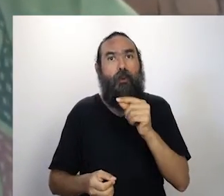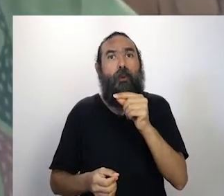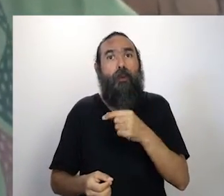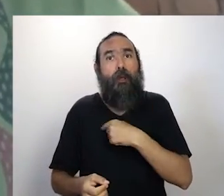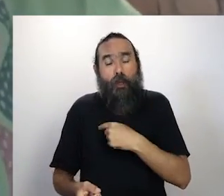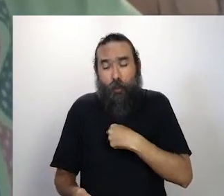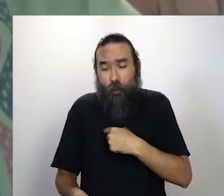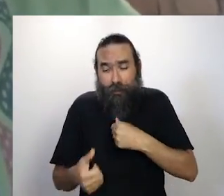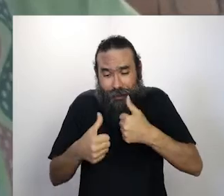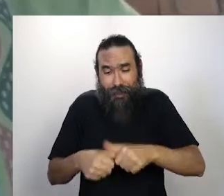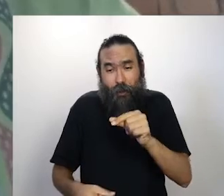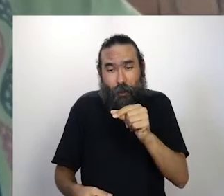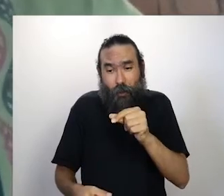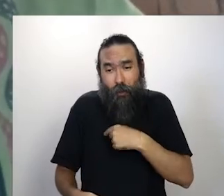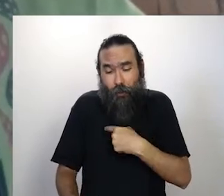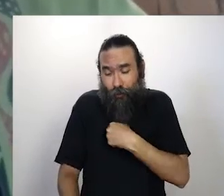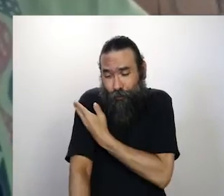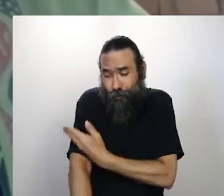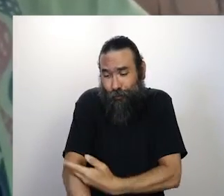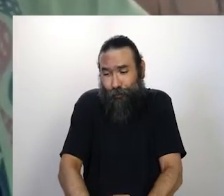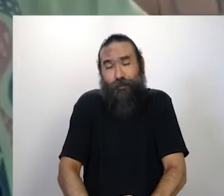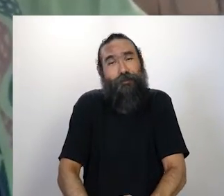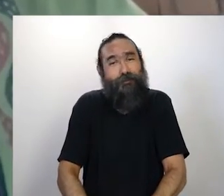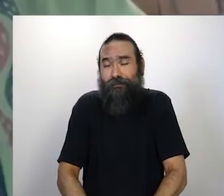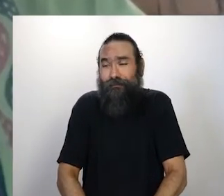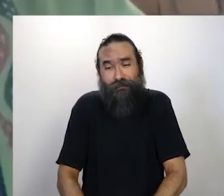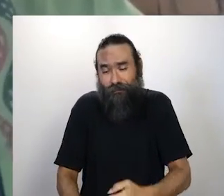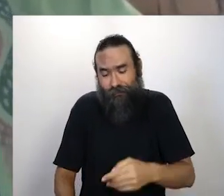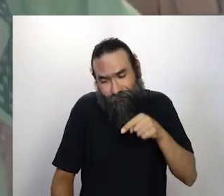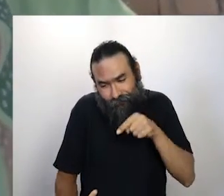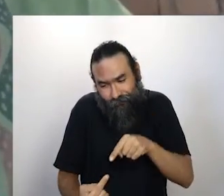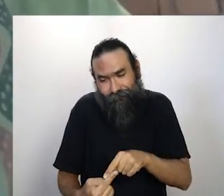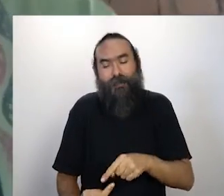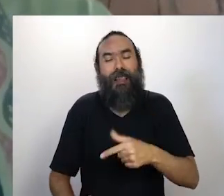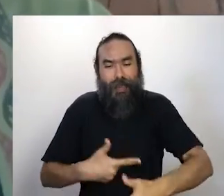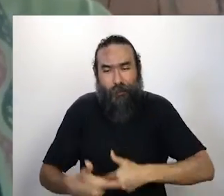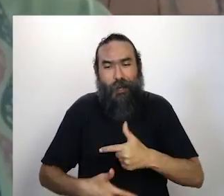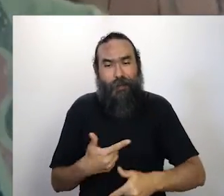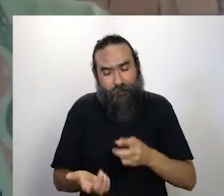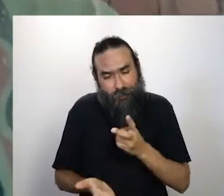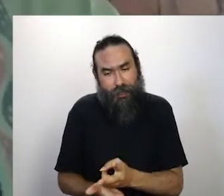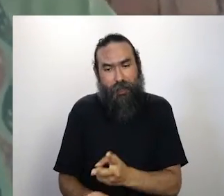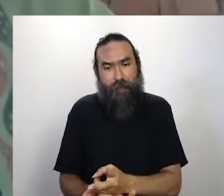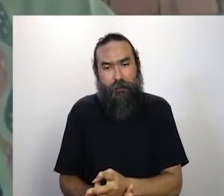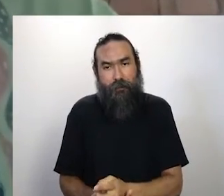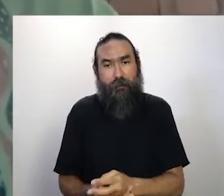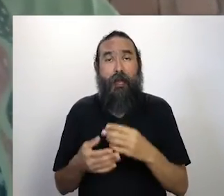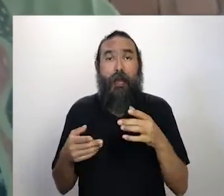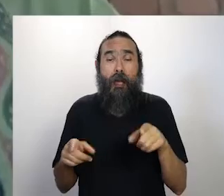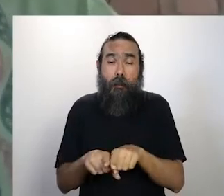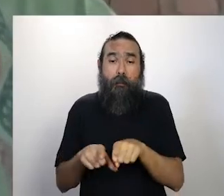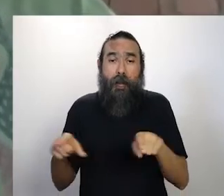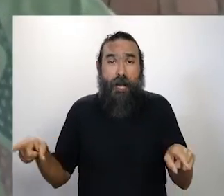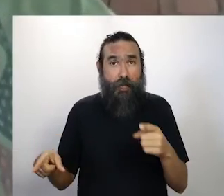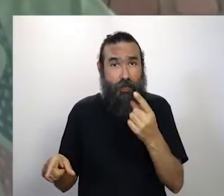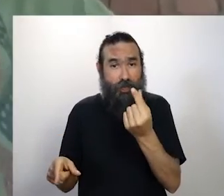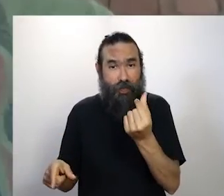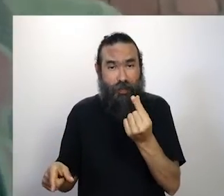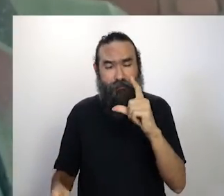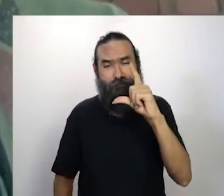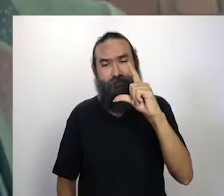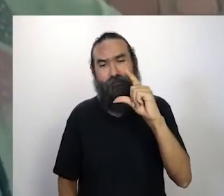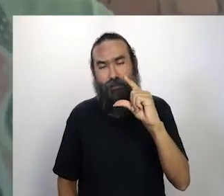nosso sangue em produzir, né? Mas, de uma certa forma, os recursos caíram absurdamente, né? Então, quer dizer, a gente